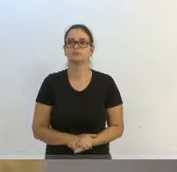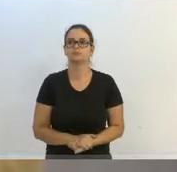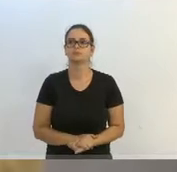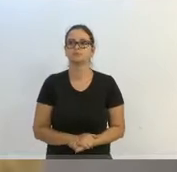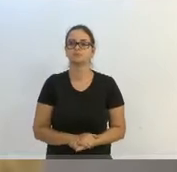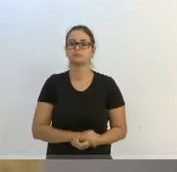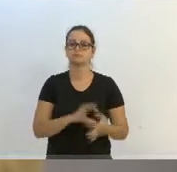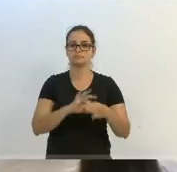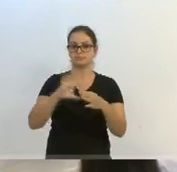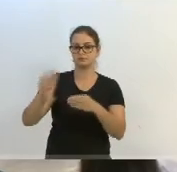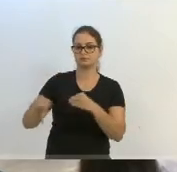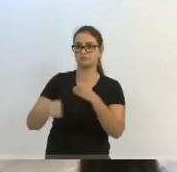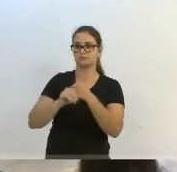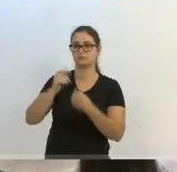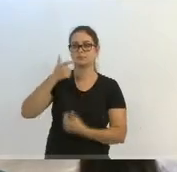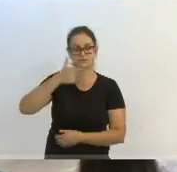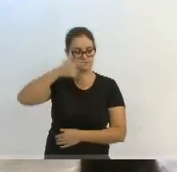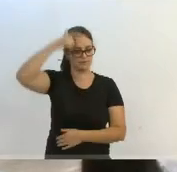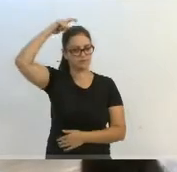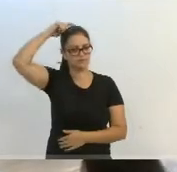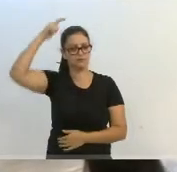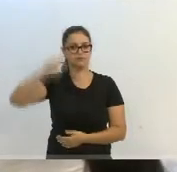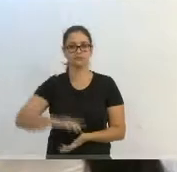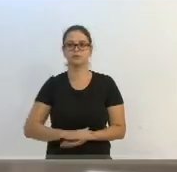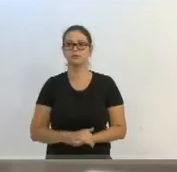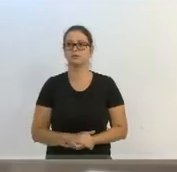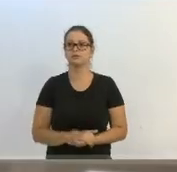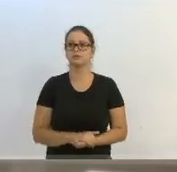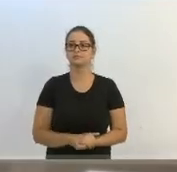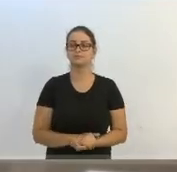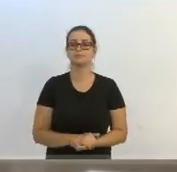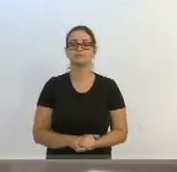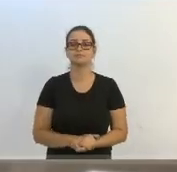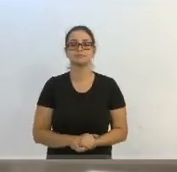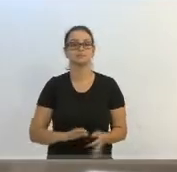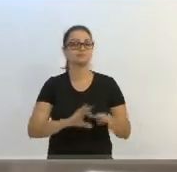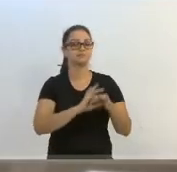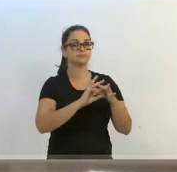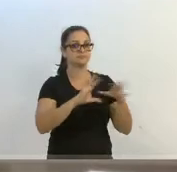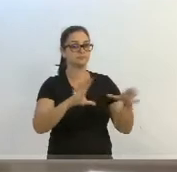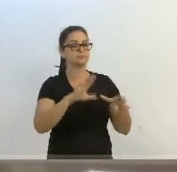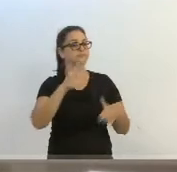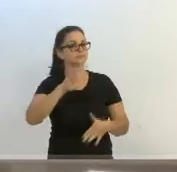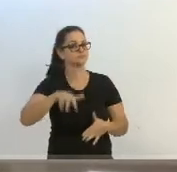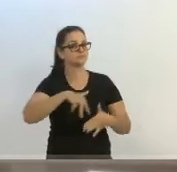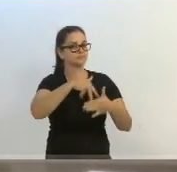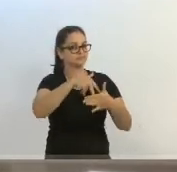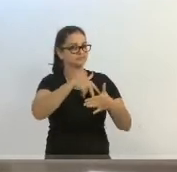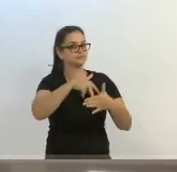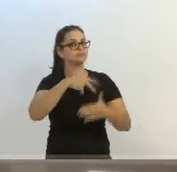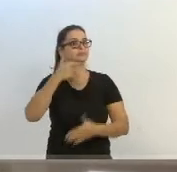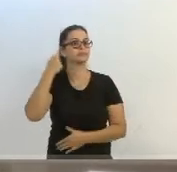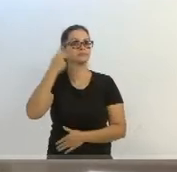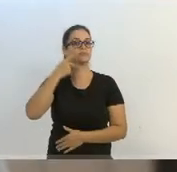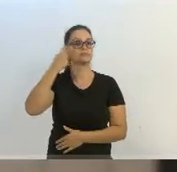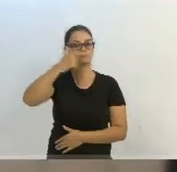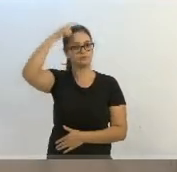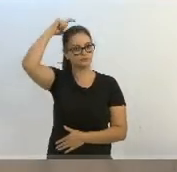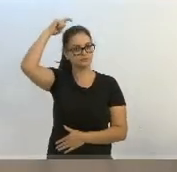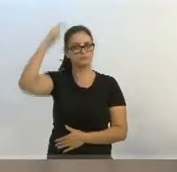Concedo, vereador Adriano, uma parte, vossa excelência. Com autorização do orador, vereador Adriano Pereira.